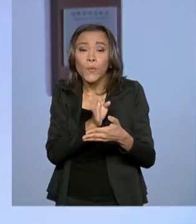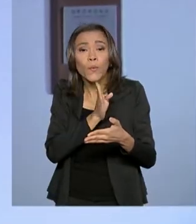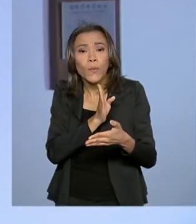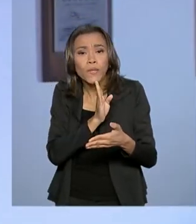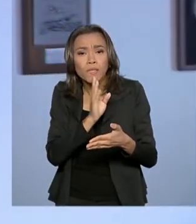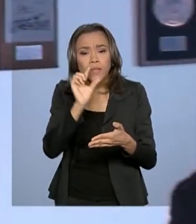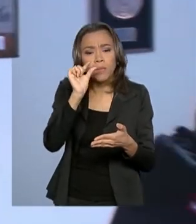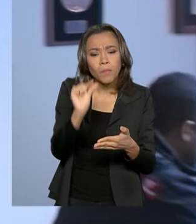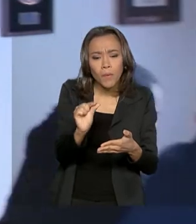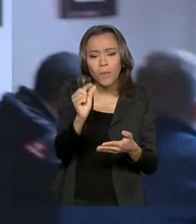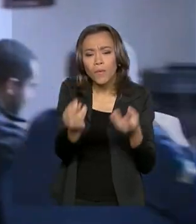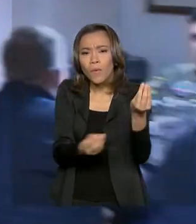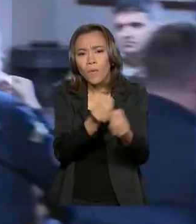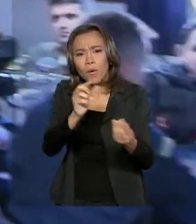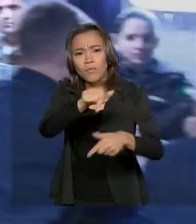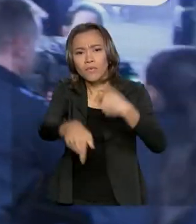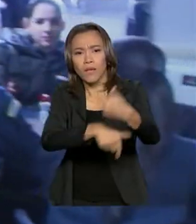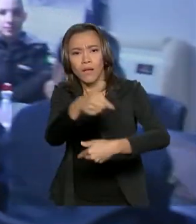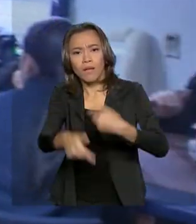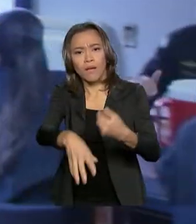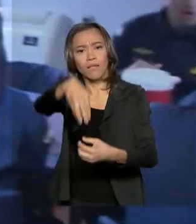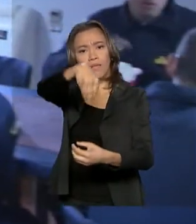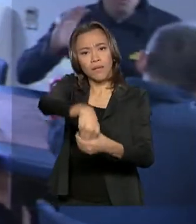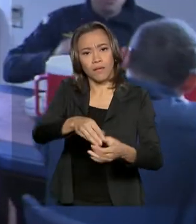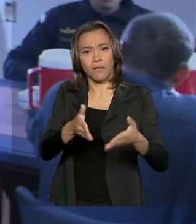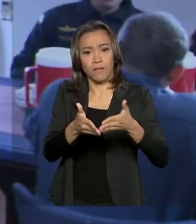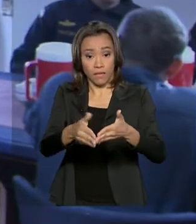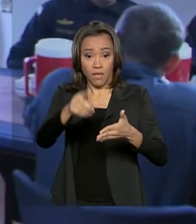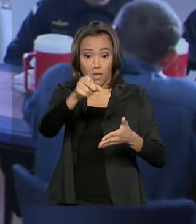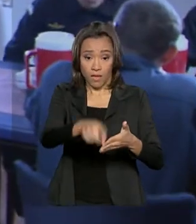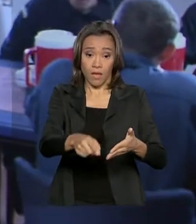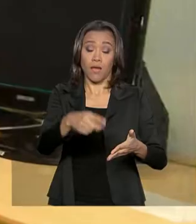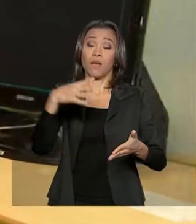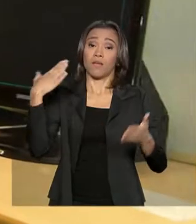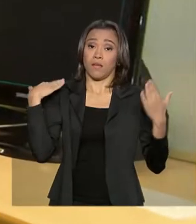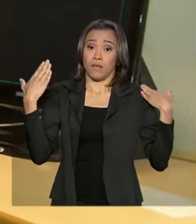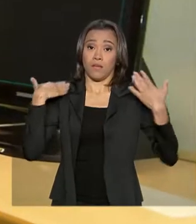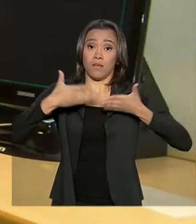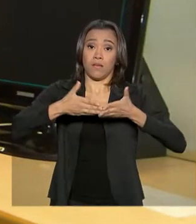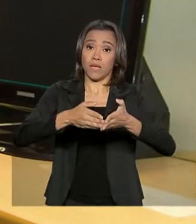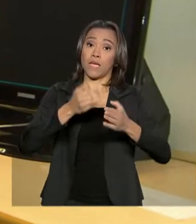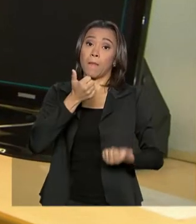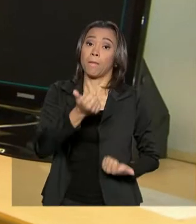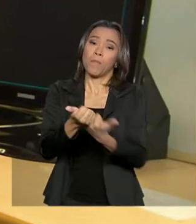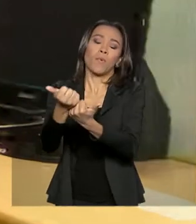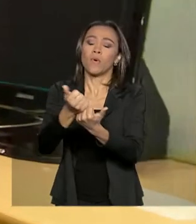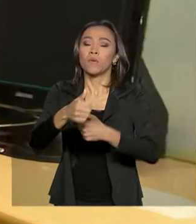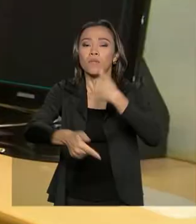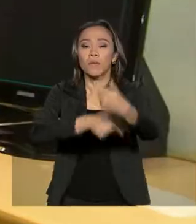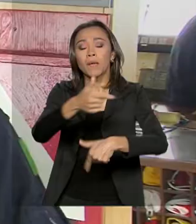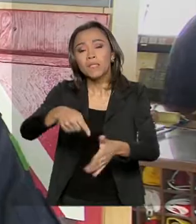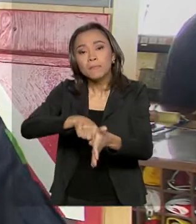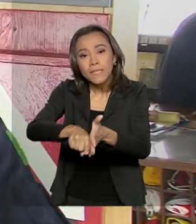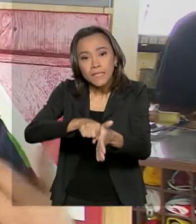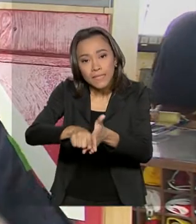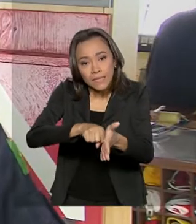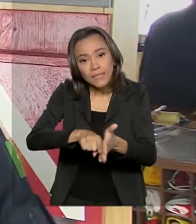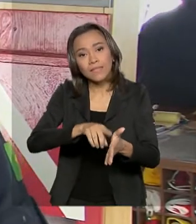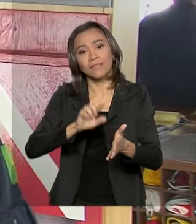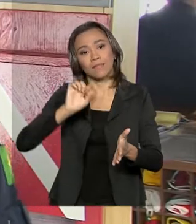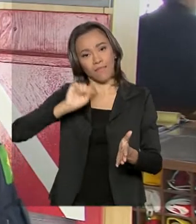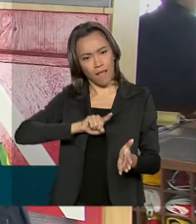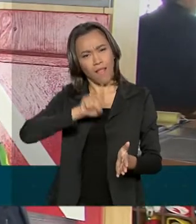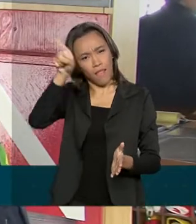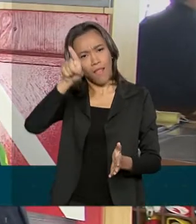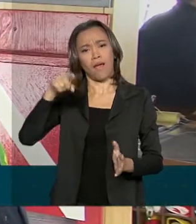rotina do Almirante Maximiano, um navio da Marinha que apoia o trabalho de pesquisadores brasileiros na Antártica. Embarcam aqui